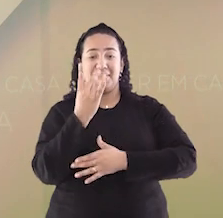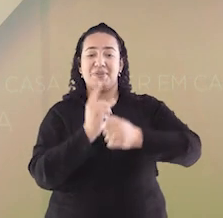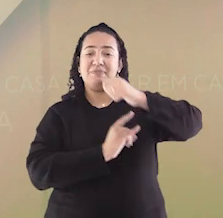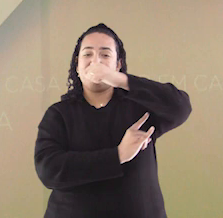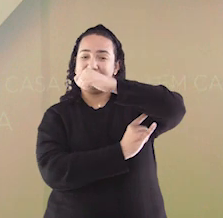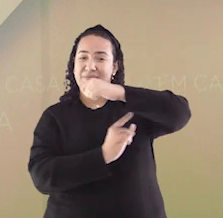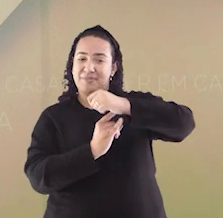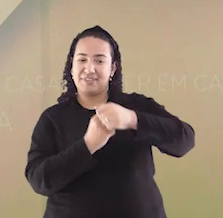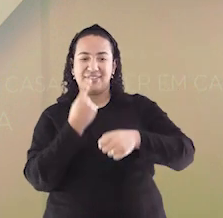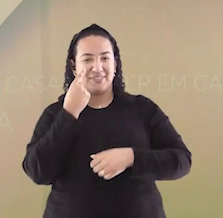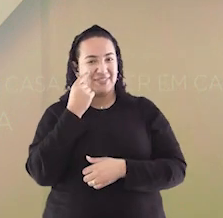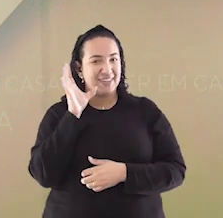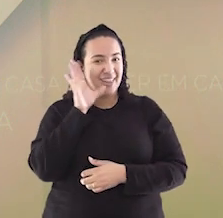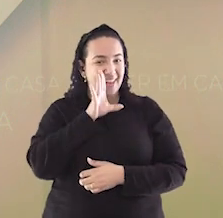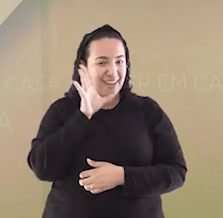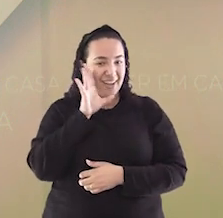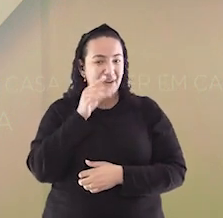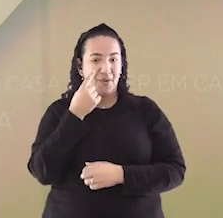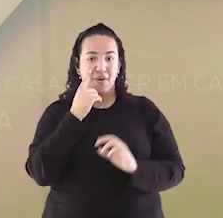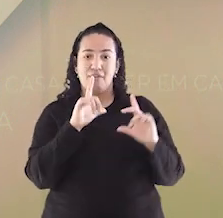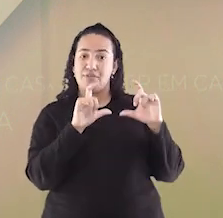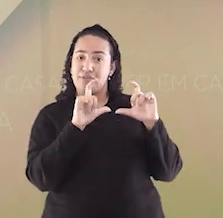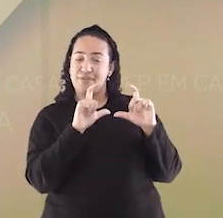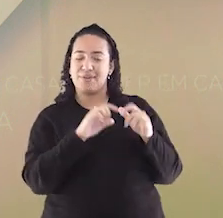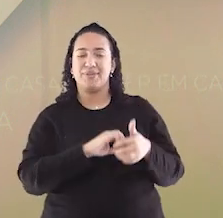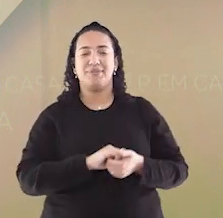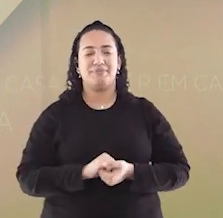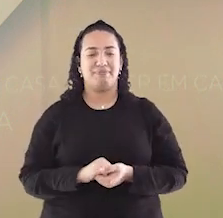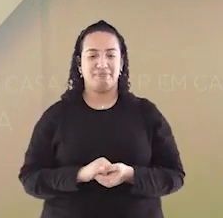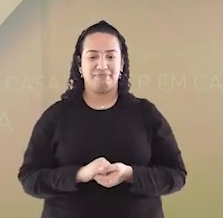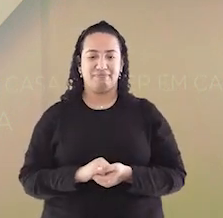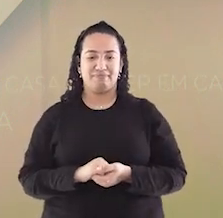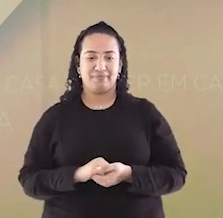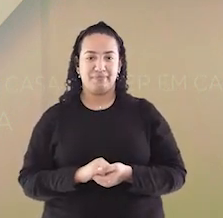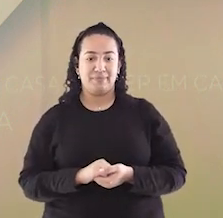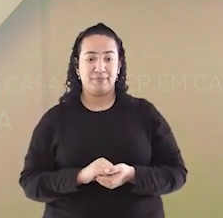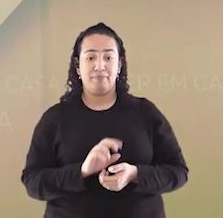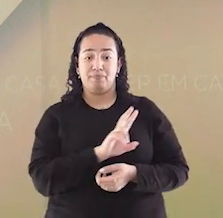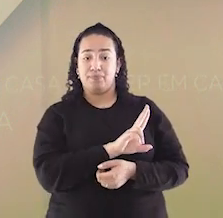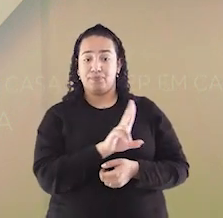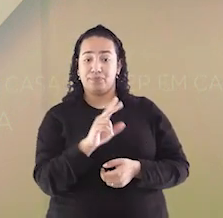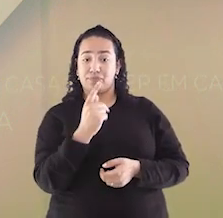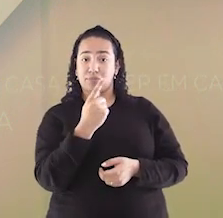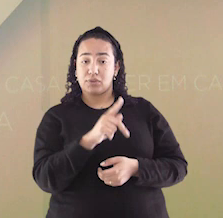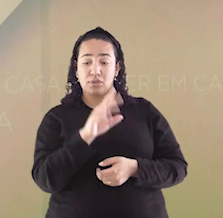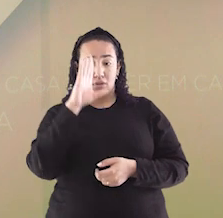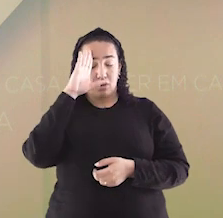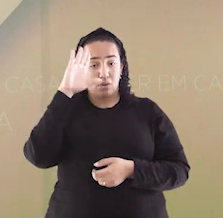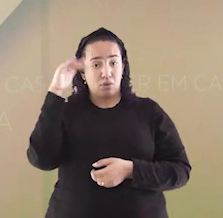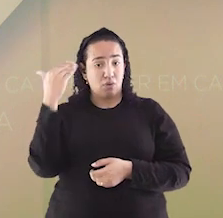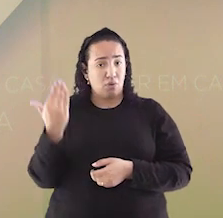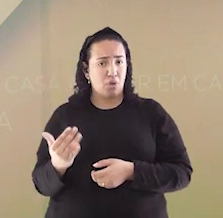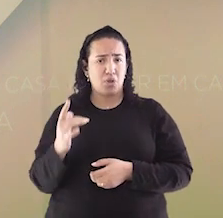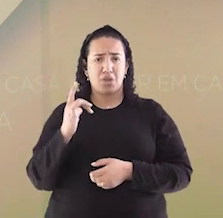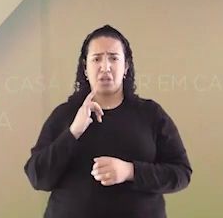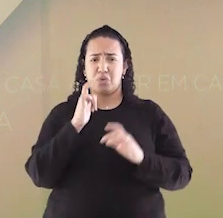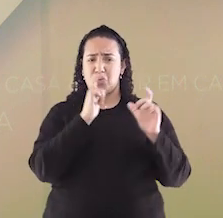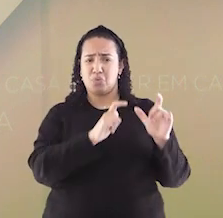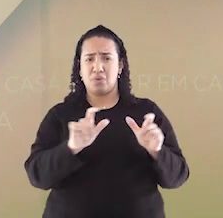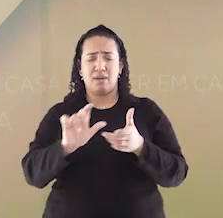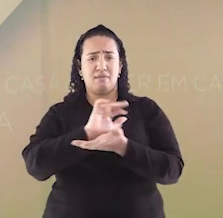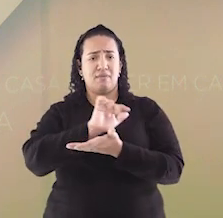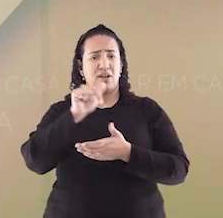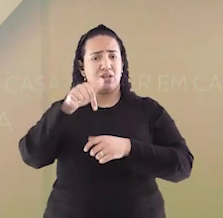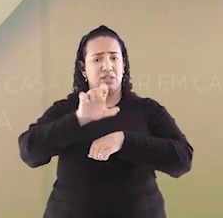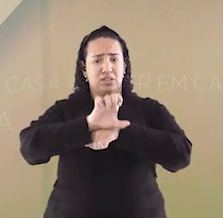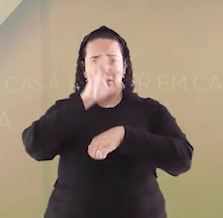Que legal, não é mesmo? Aqui temos uma foto dele. O nome dele é homenageado em diversos locais do